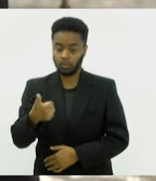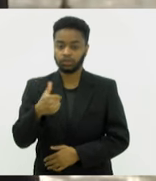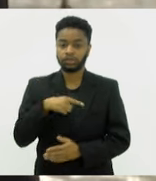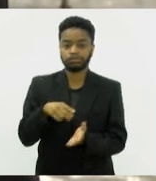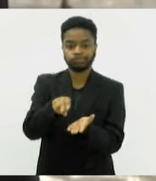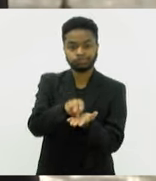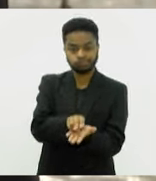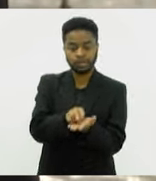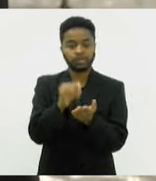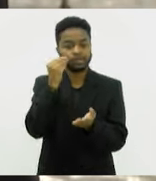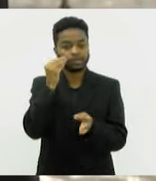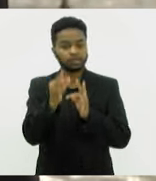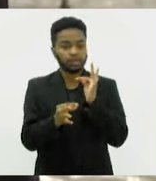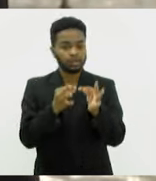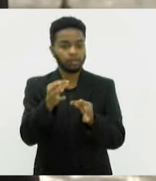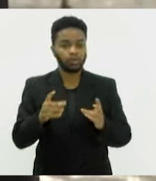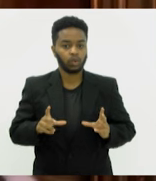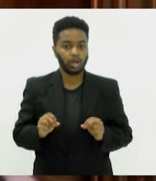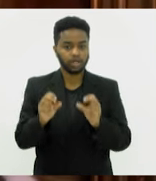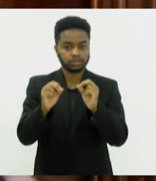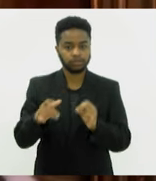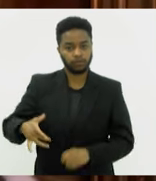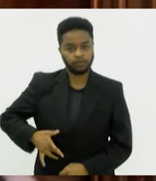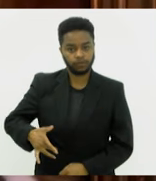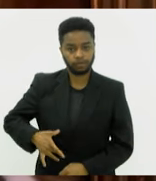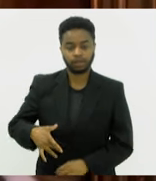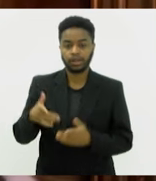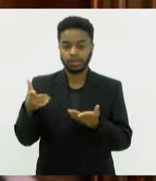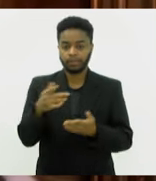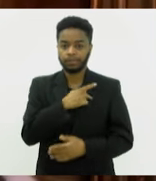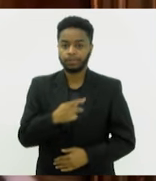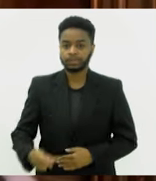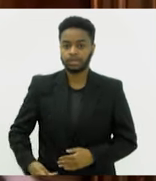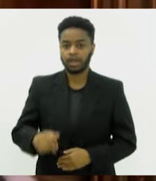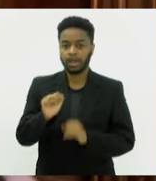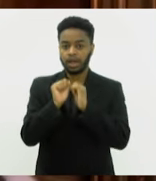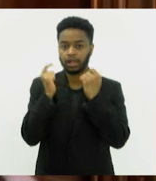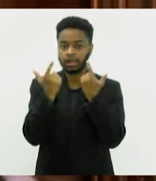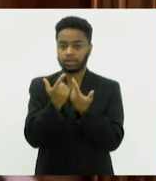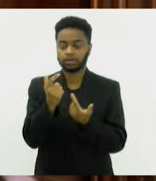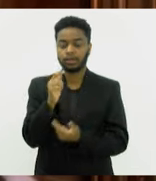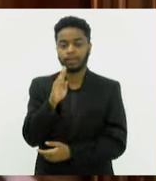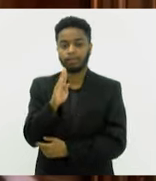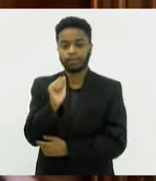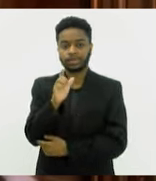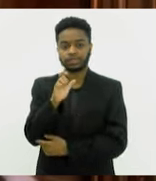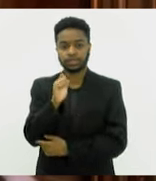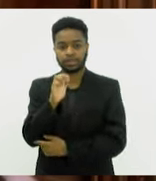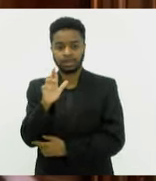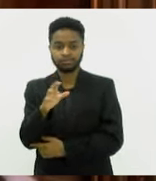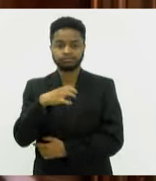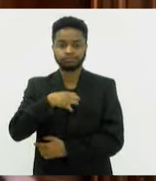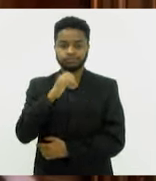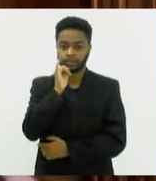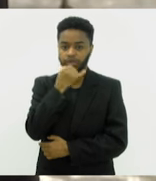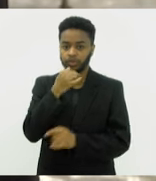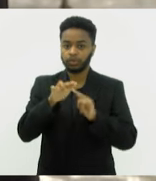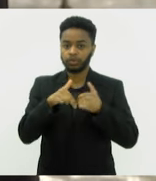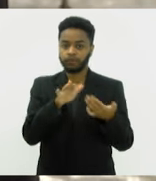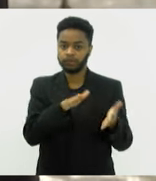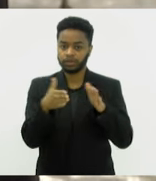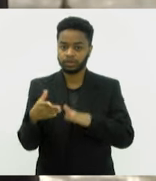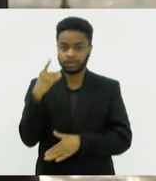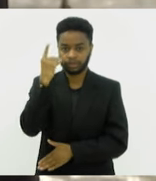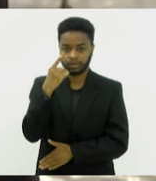Rio para tratar de um câncer no fígado. O presidente da Alerj, Rodrigo Bacelar, lamentou a morte do deputado. Em nota, o